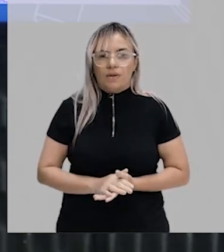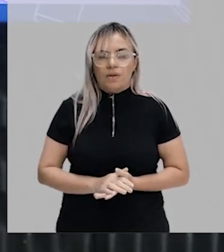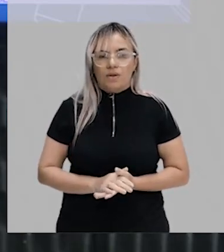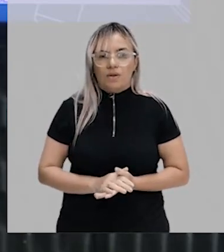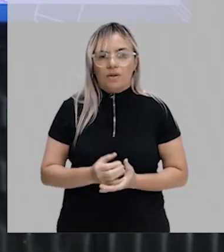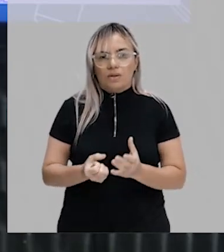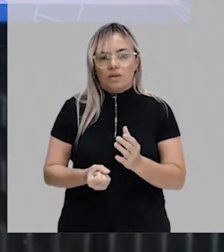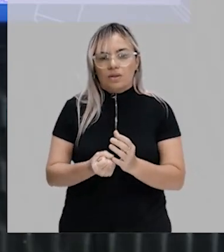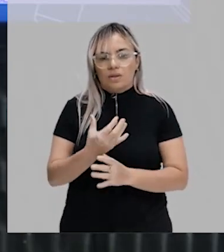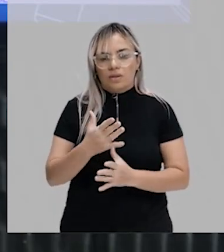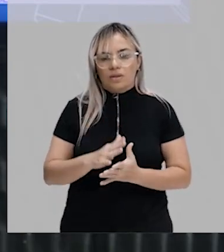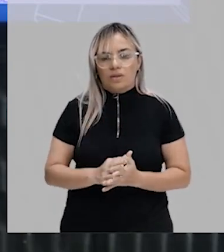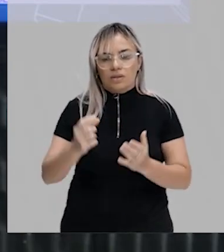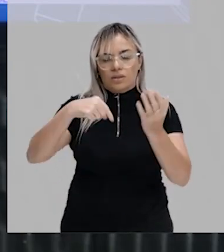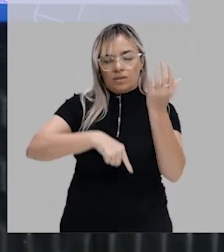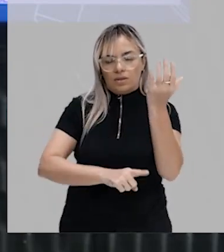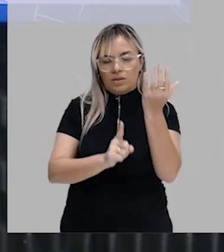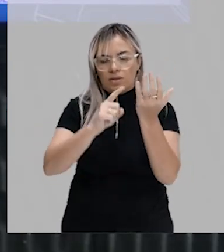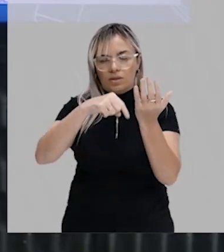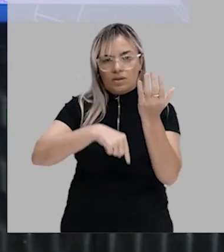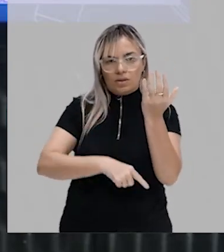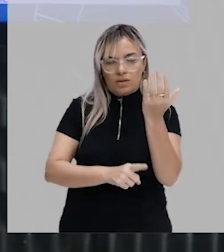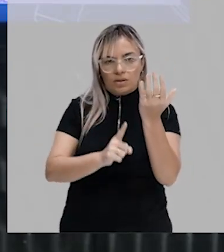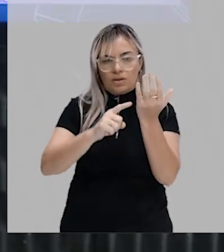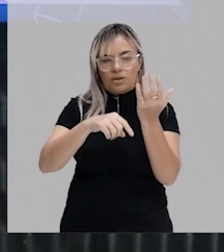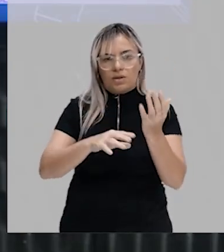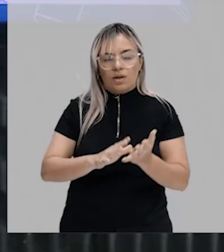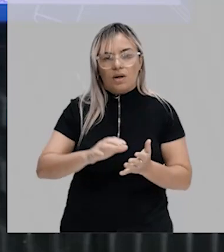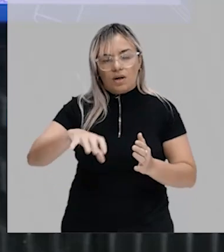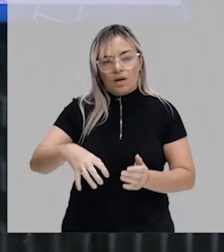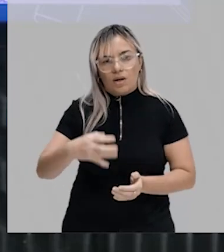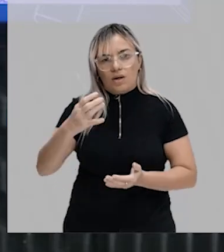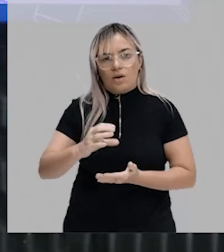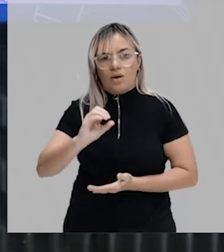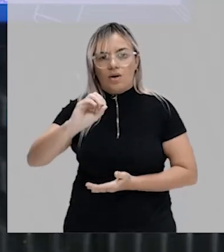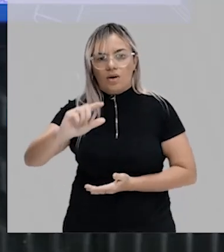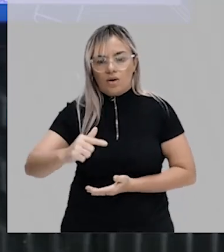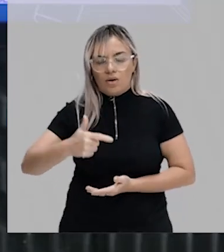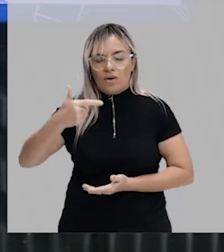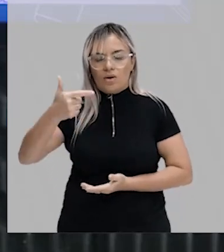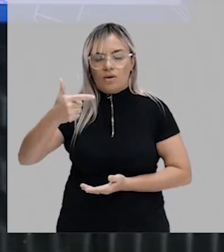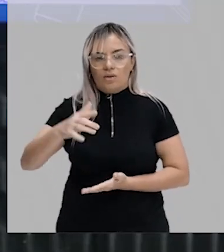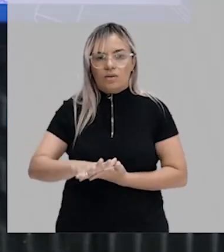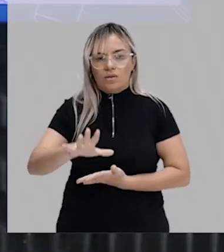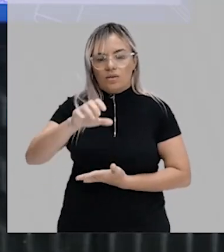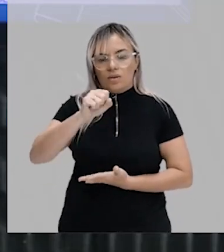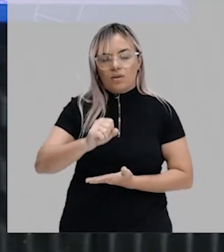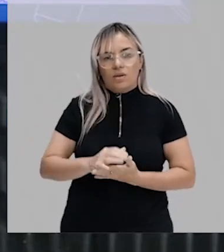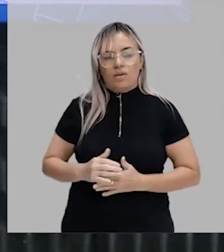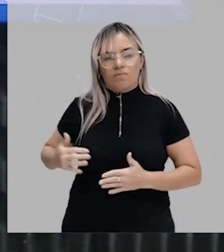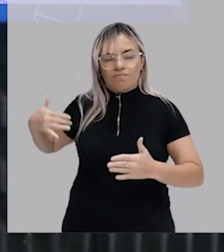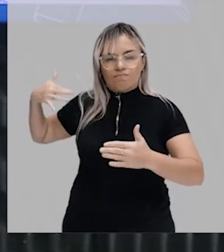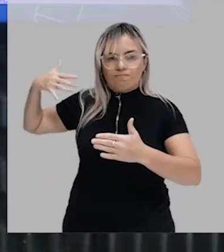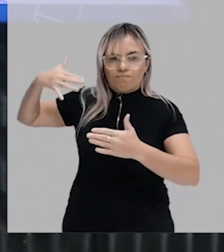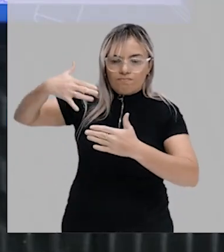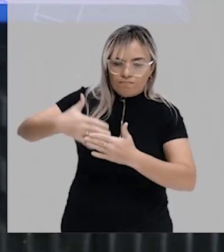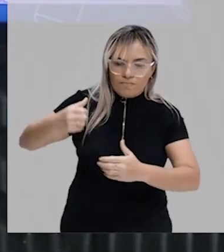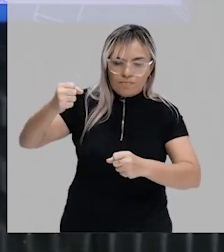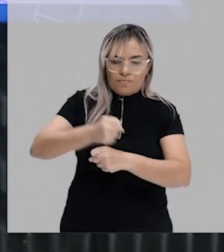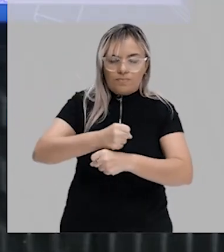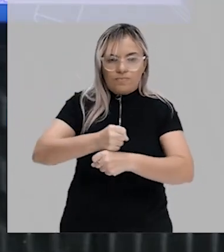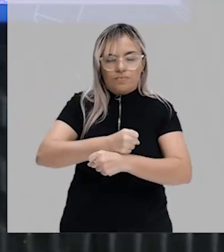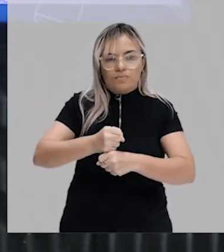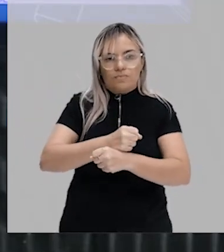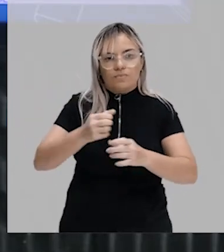oxigênio, acontecendo essa fotossíntese ao longo de milhares e milhares de anos, e ocorrendo sempre a liberação de